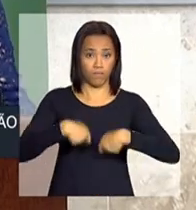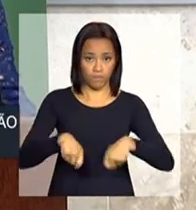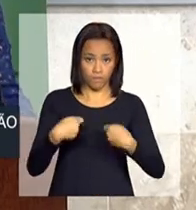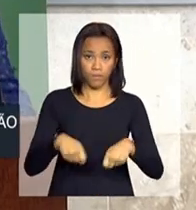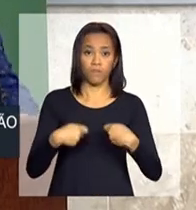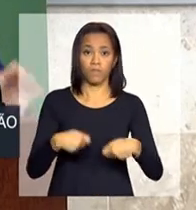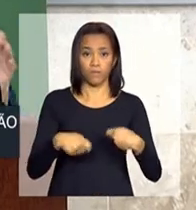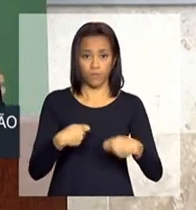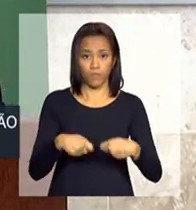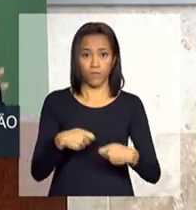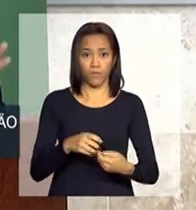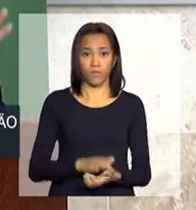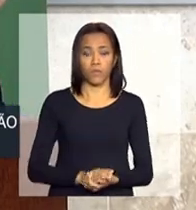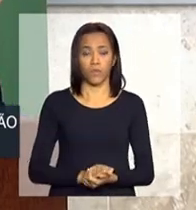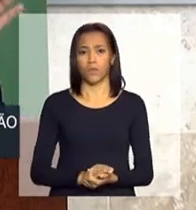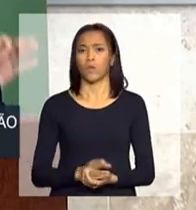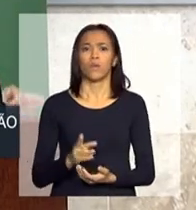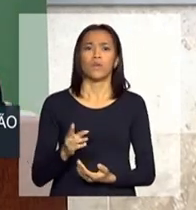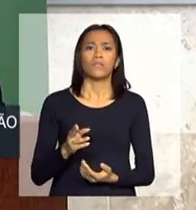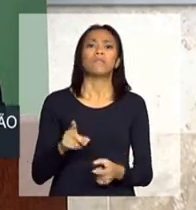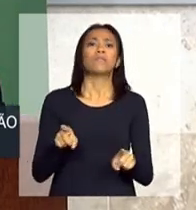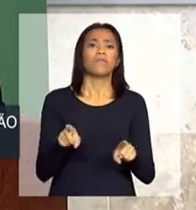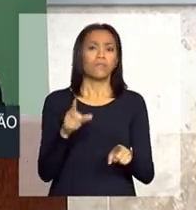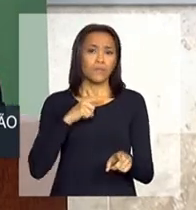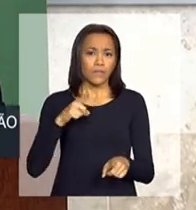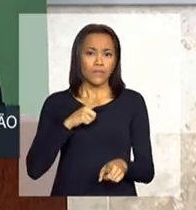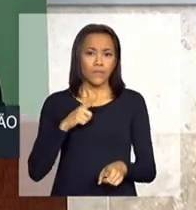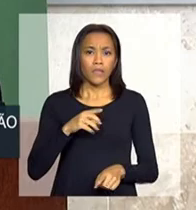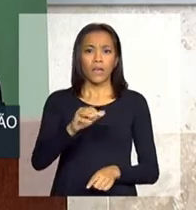uma providência e a tomamos.